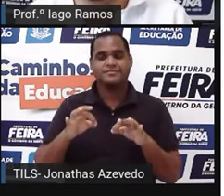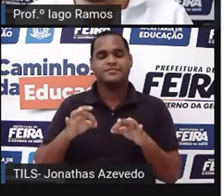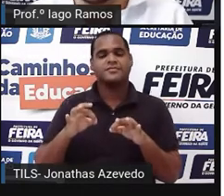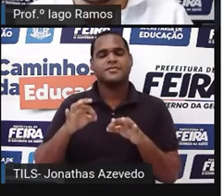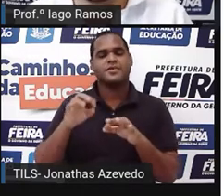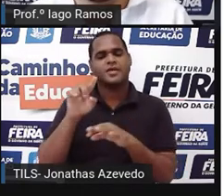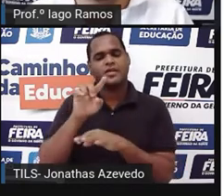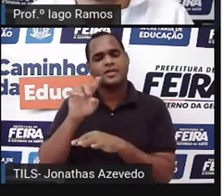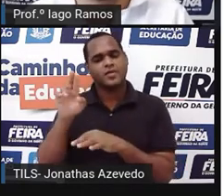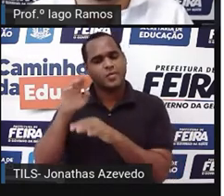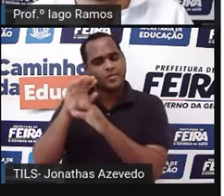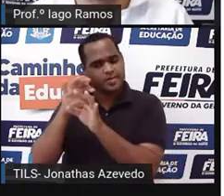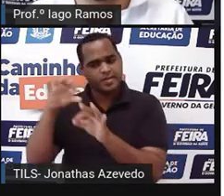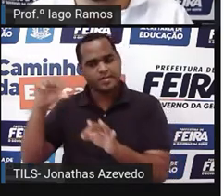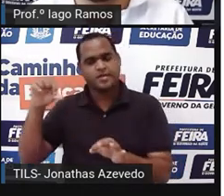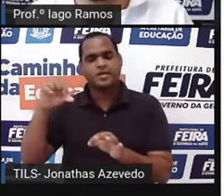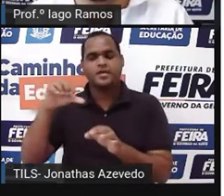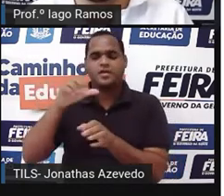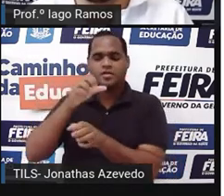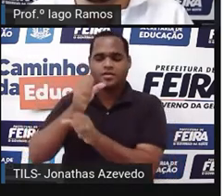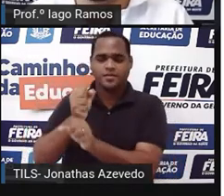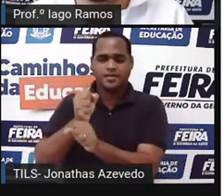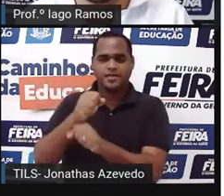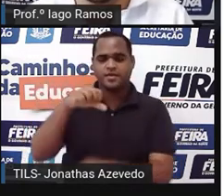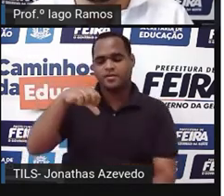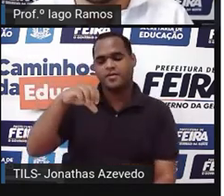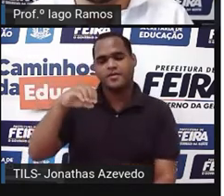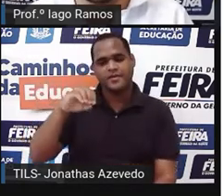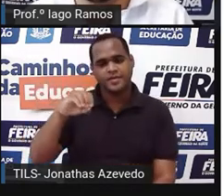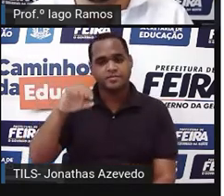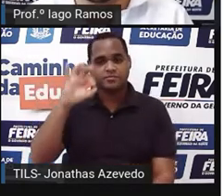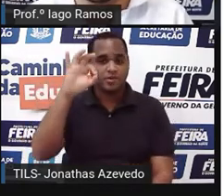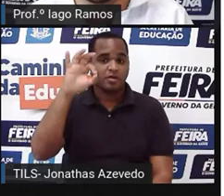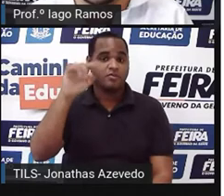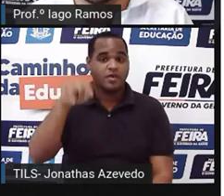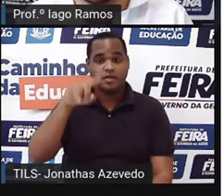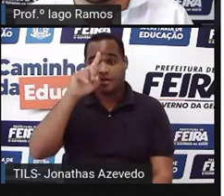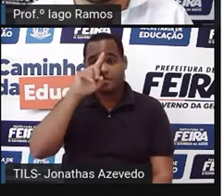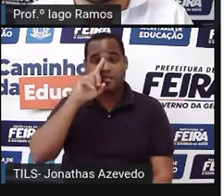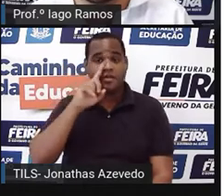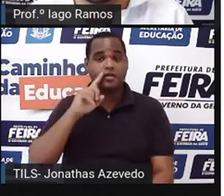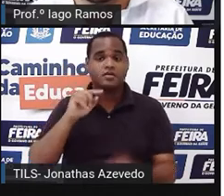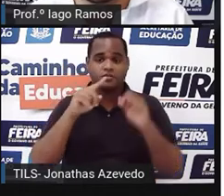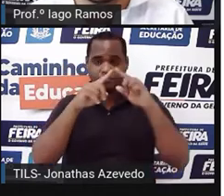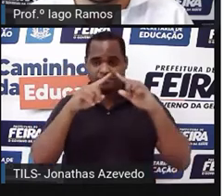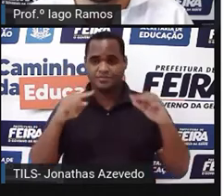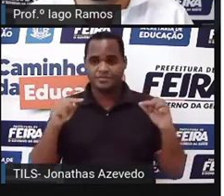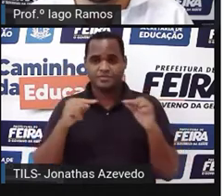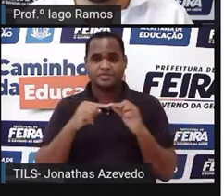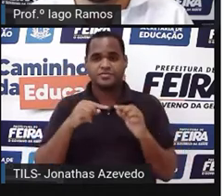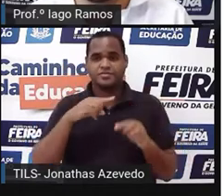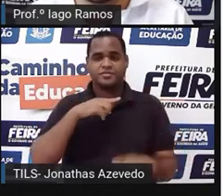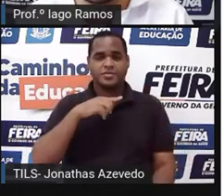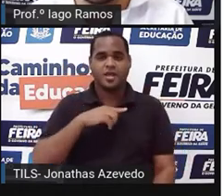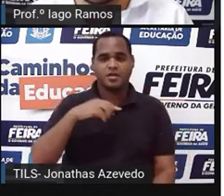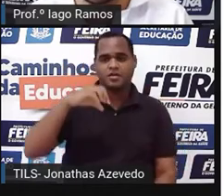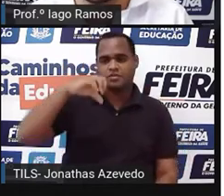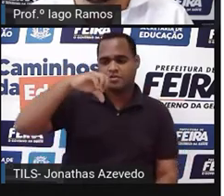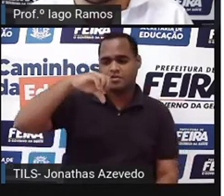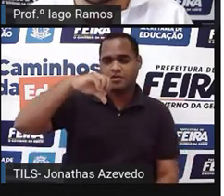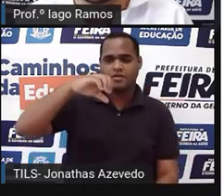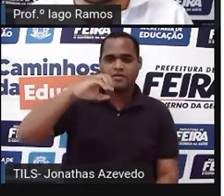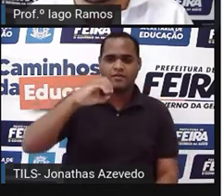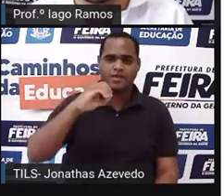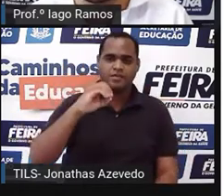ângulo que tem medida de 90 graus. Então, esse triângulo em amarelo, se a gente olhar aqui, ó, tem esse ângulozinho aqui,